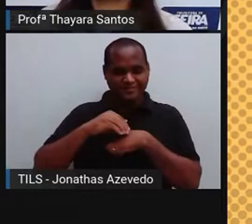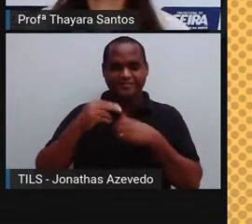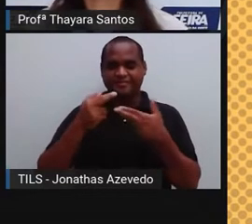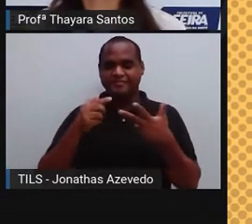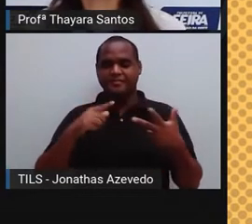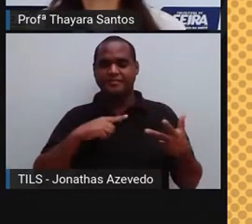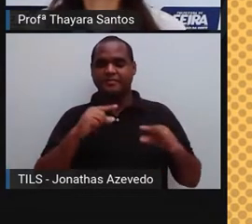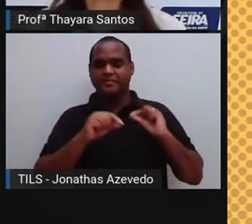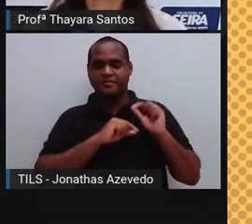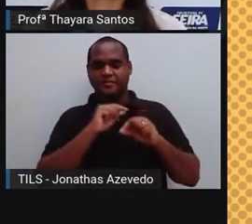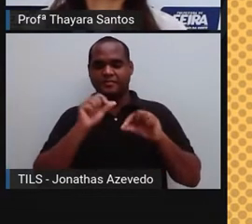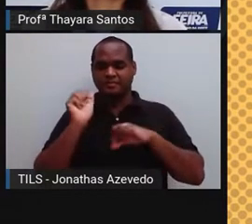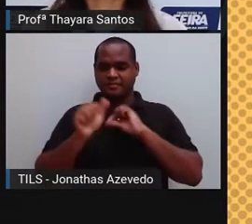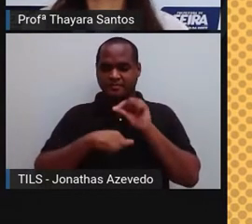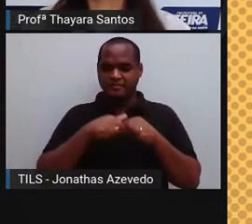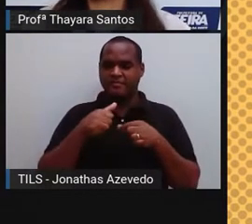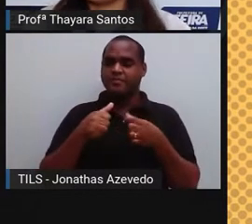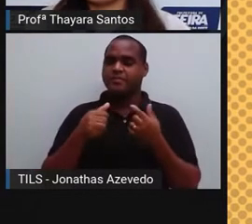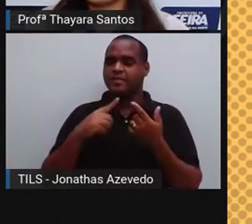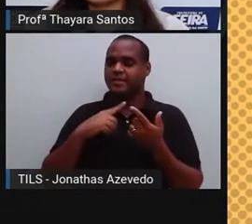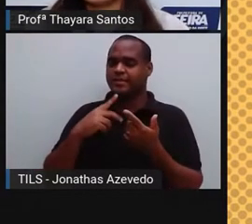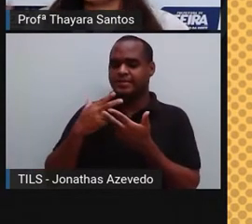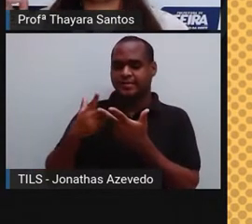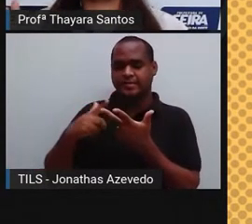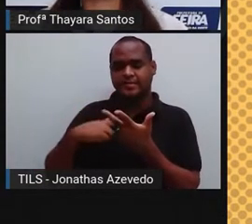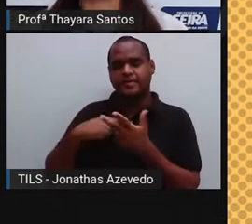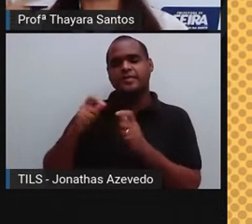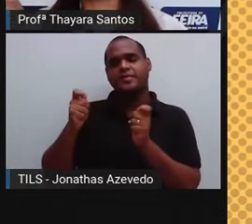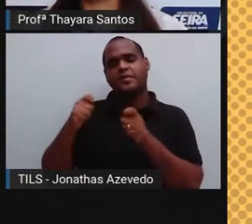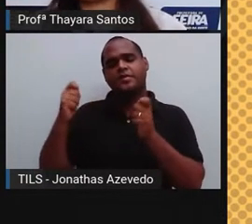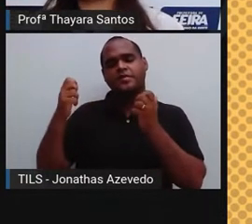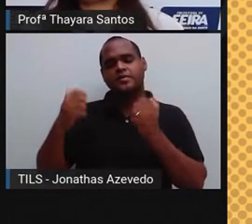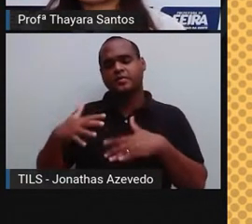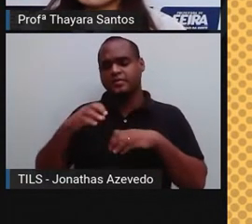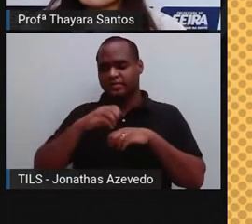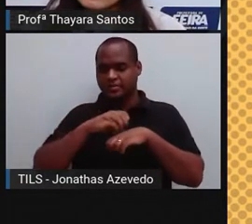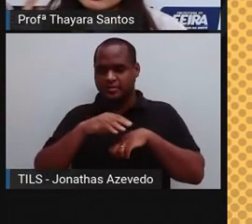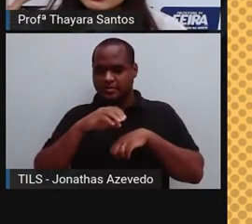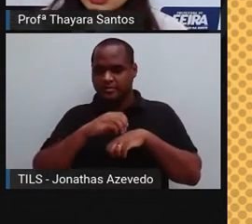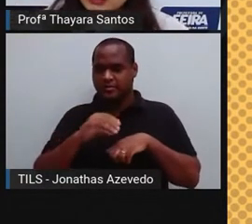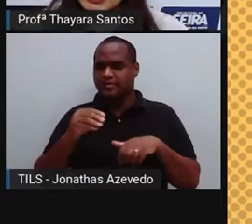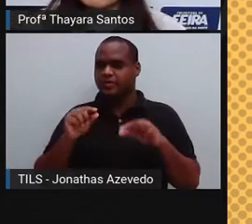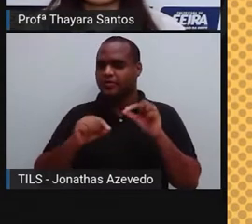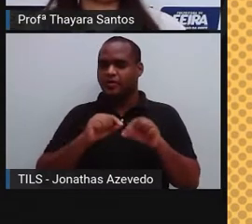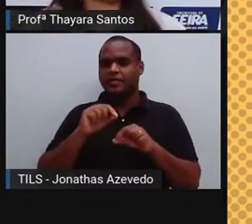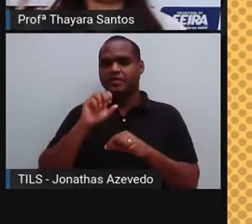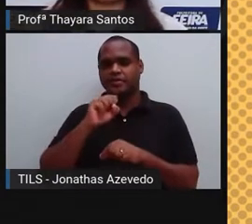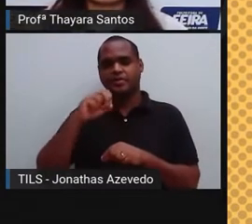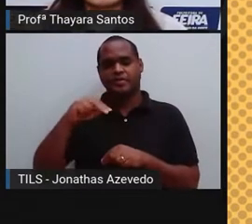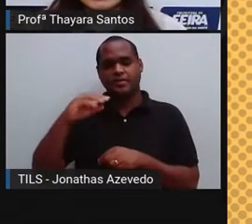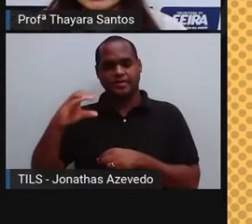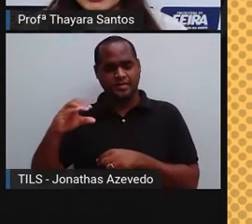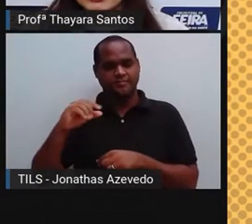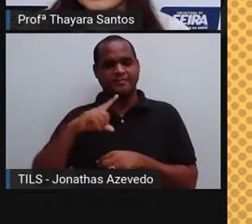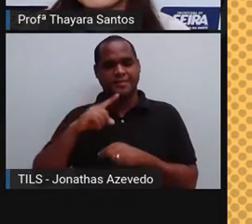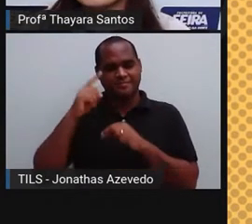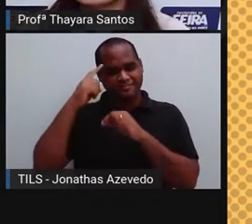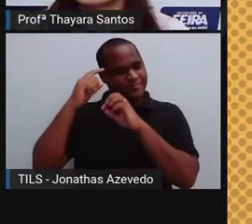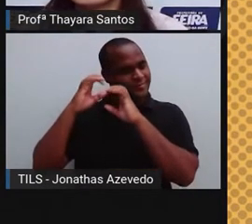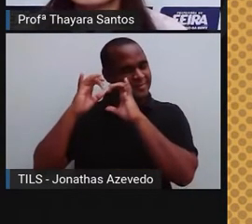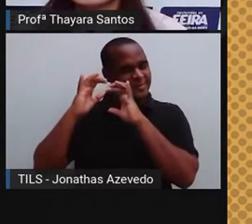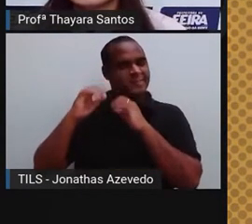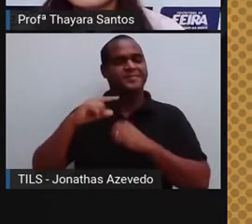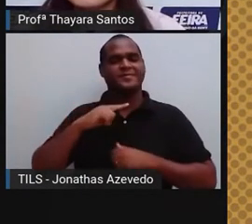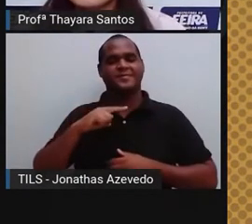estímulo e transformam esse estímulo em impulso nervoso que vai ser enviado para o nosso sistema nervoso central, para o nosso cérebro.